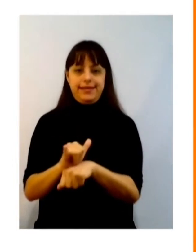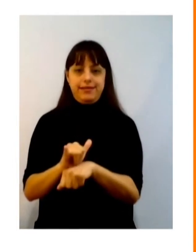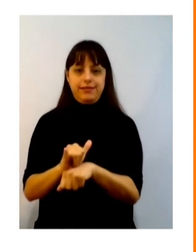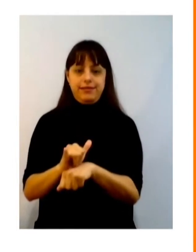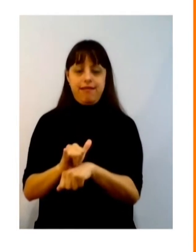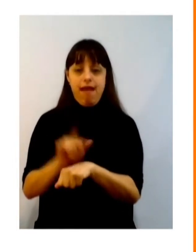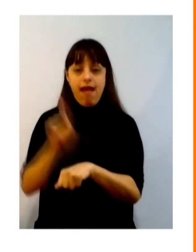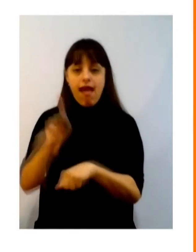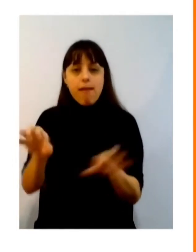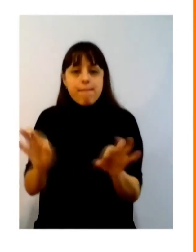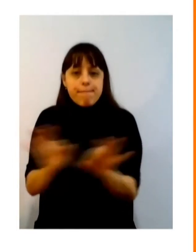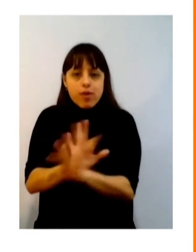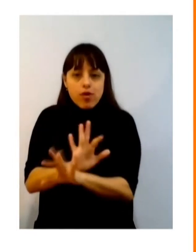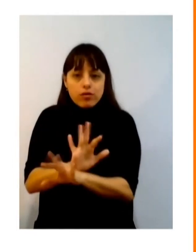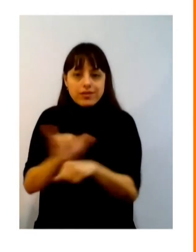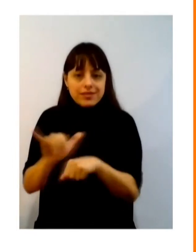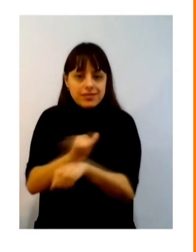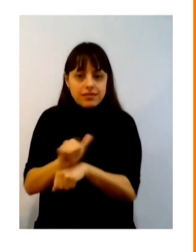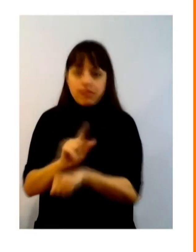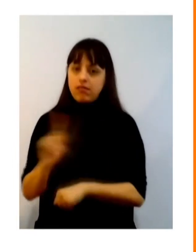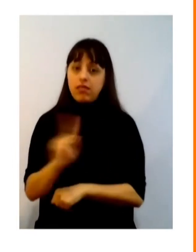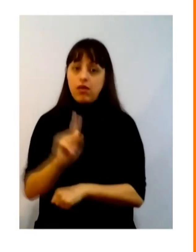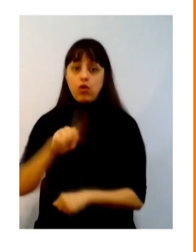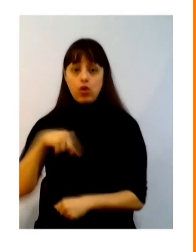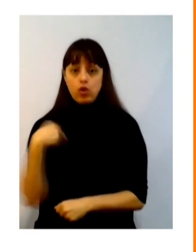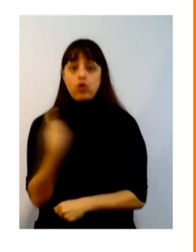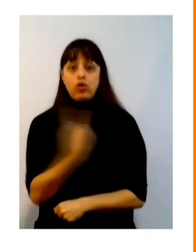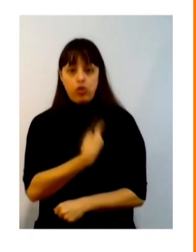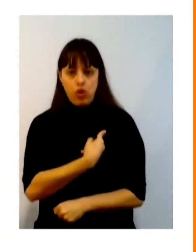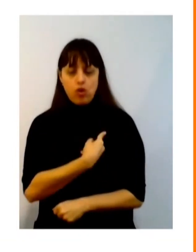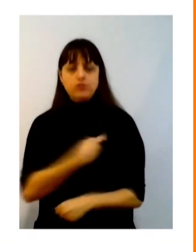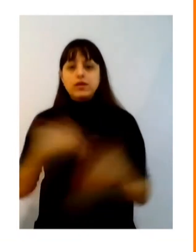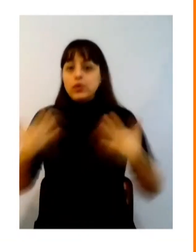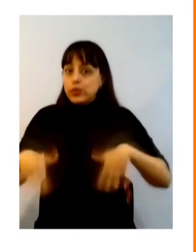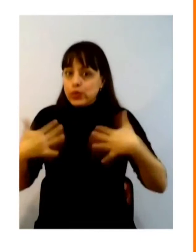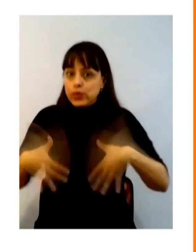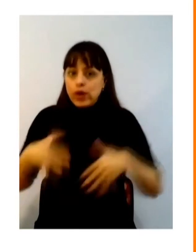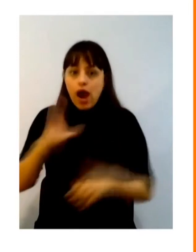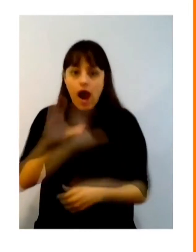pessoas que sejam uma estratégia porque elas se traduzem em estratégia.